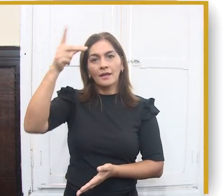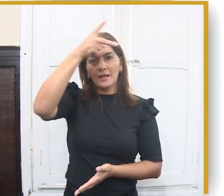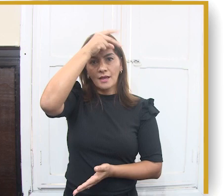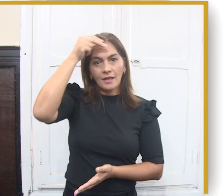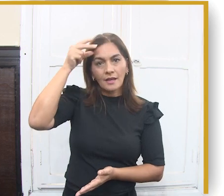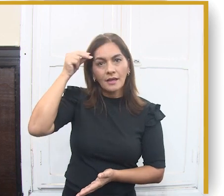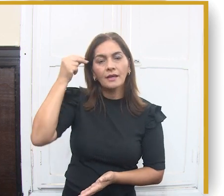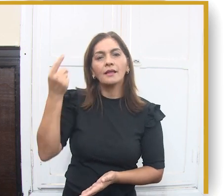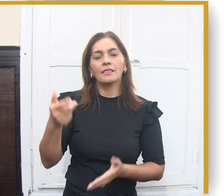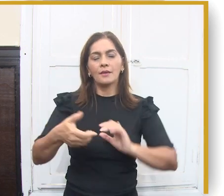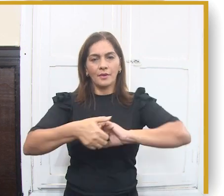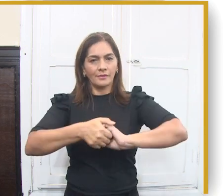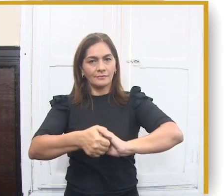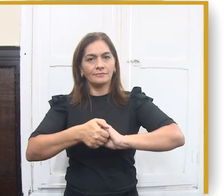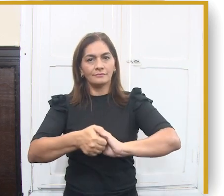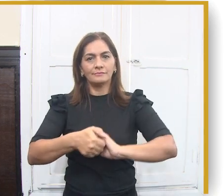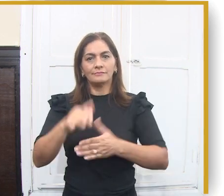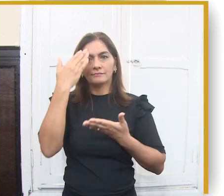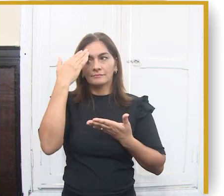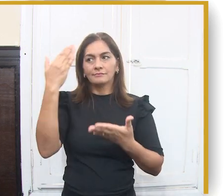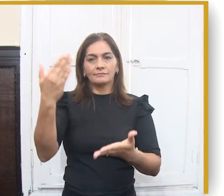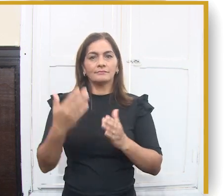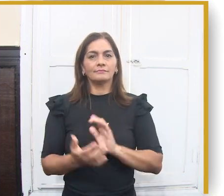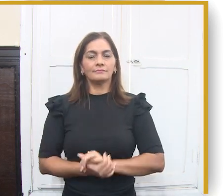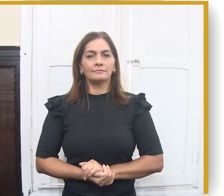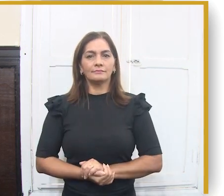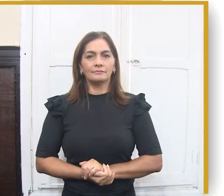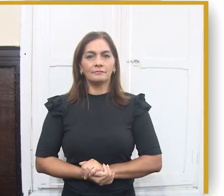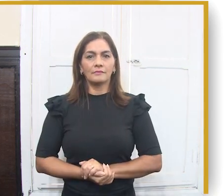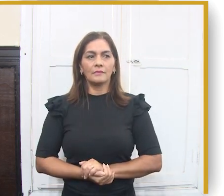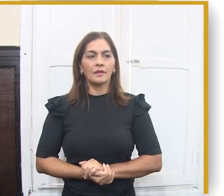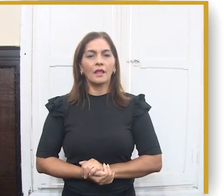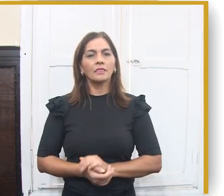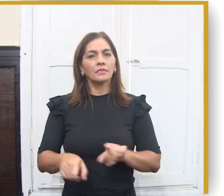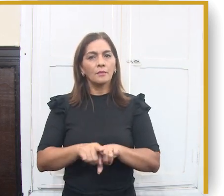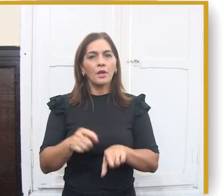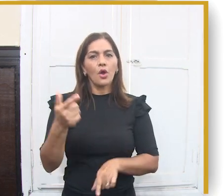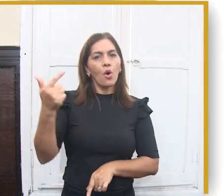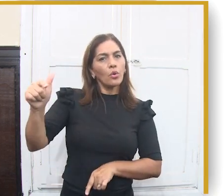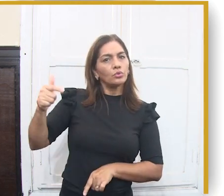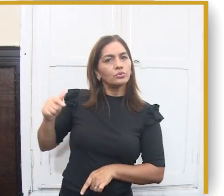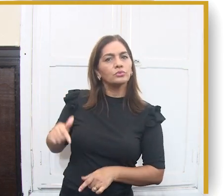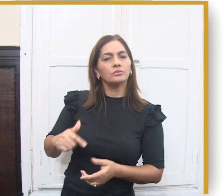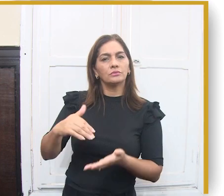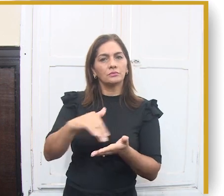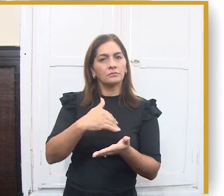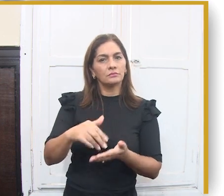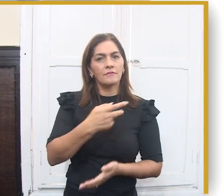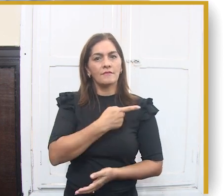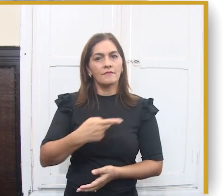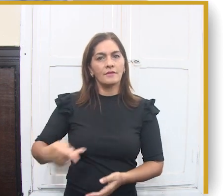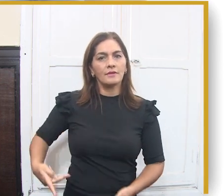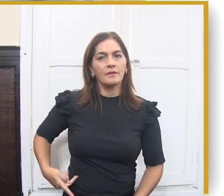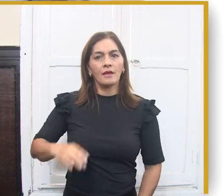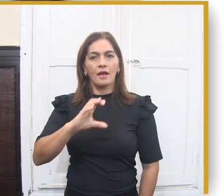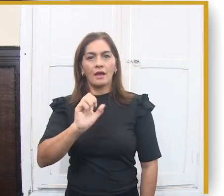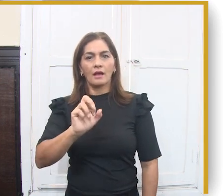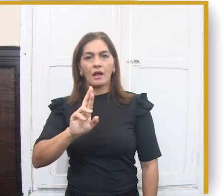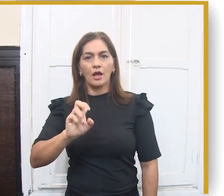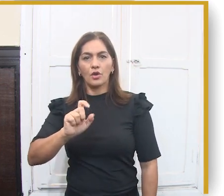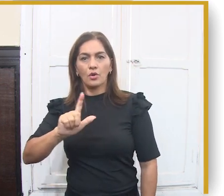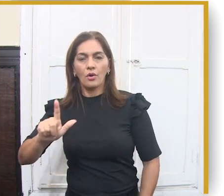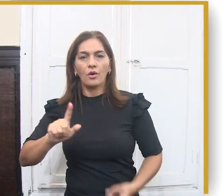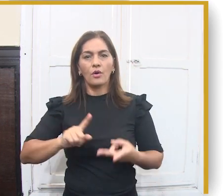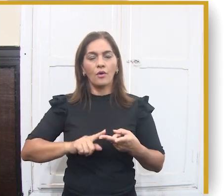senhores e senhora vereadora, através do vereador presidente Marinaldo Cardoso, e através do secretário